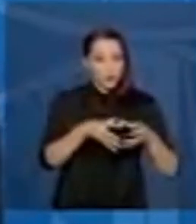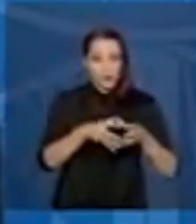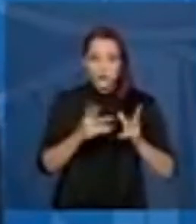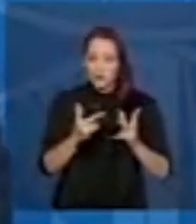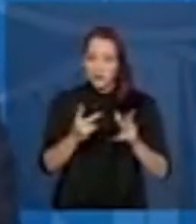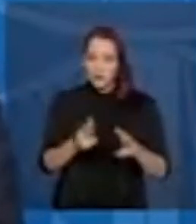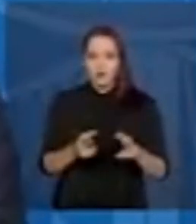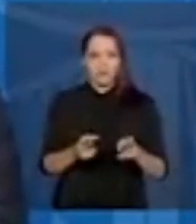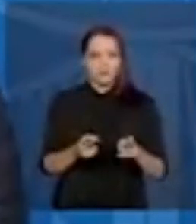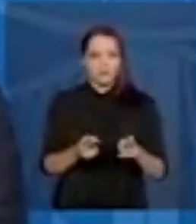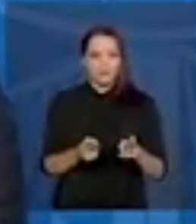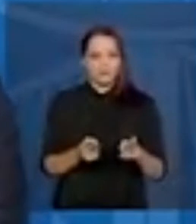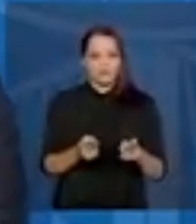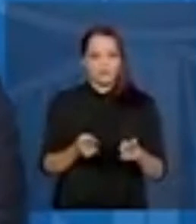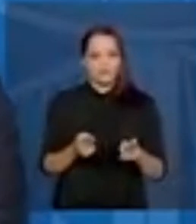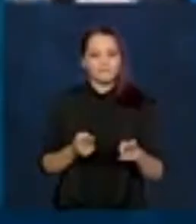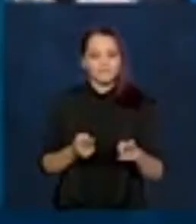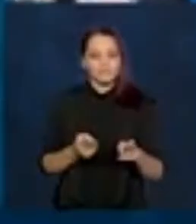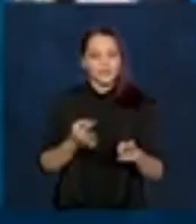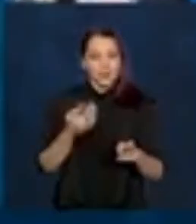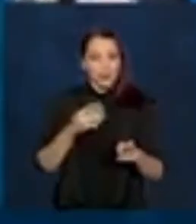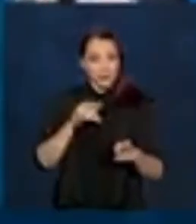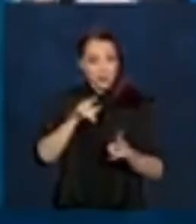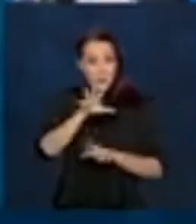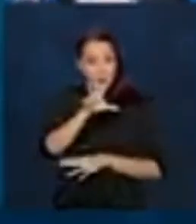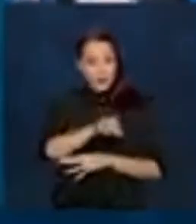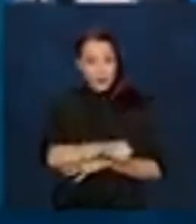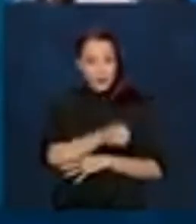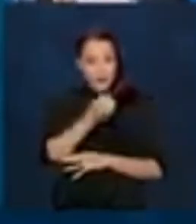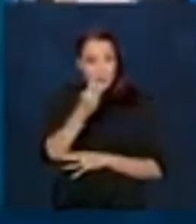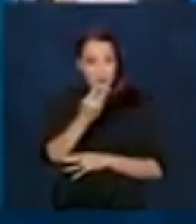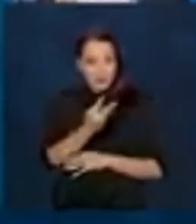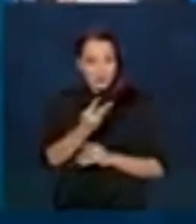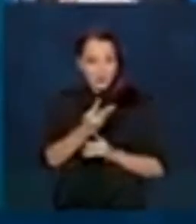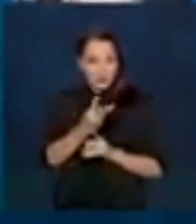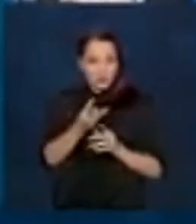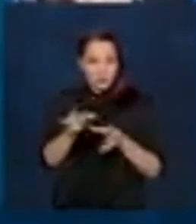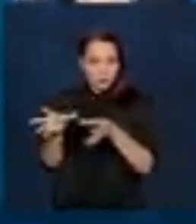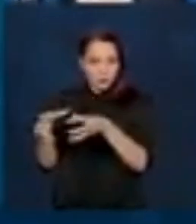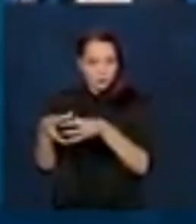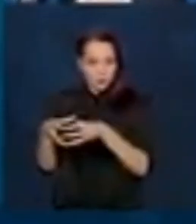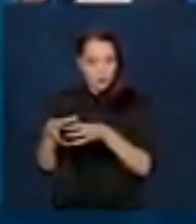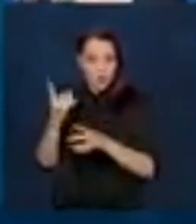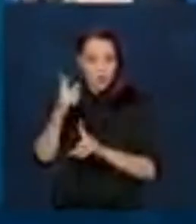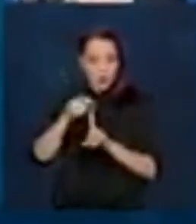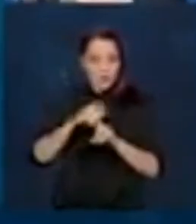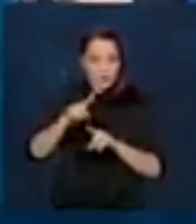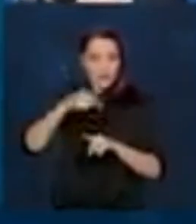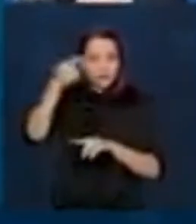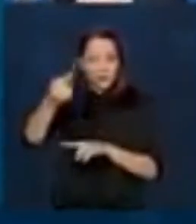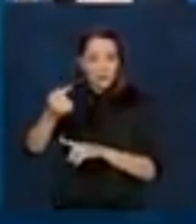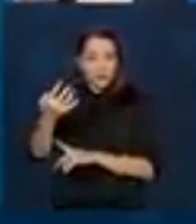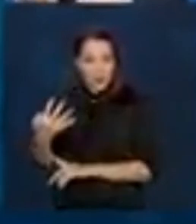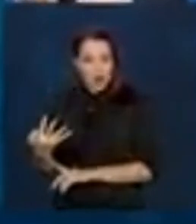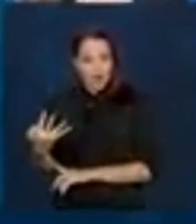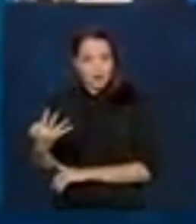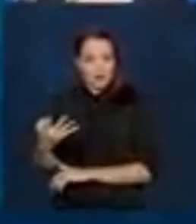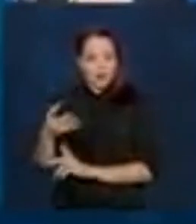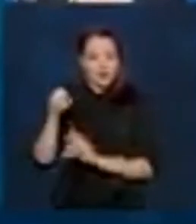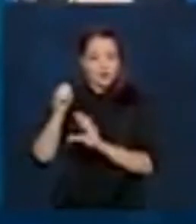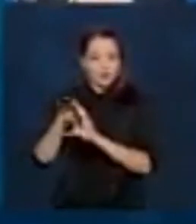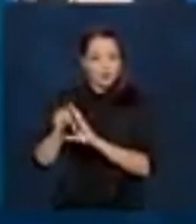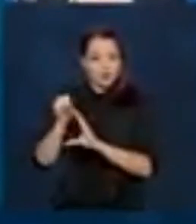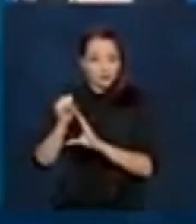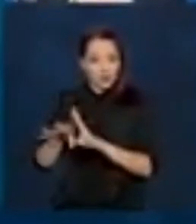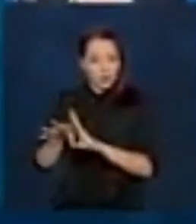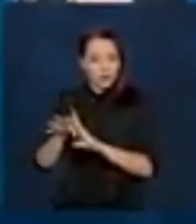Ou seja, você recebeu o terceiro ciclo e, um mês depois, o quarto ciclo na sua conta de